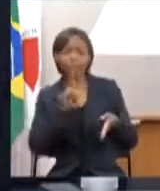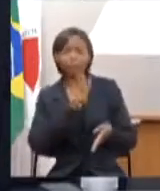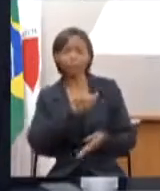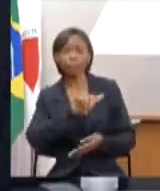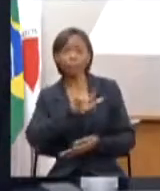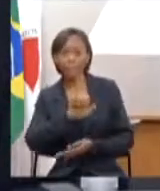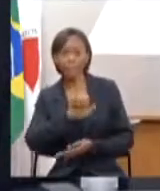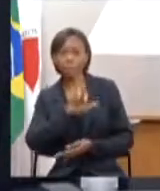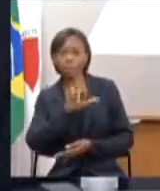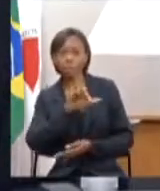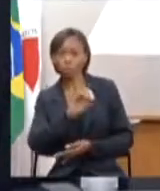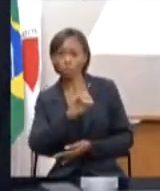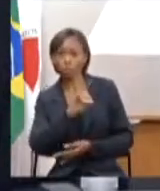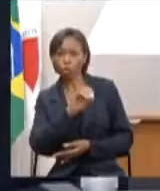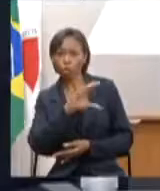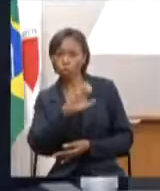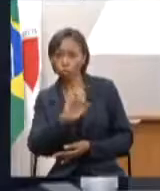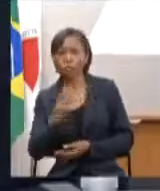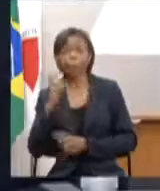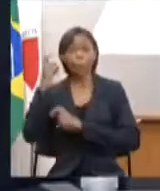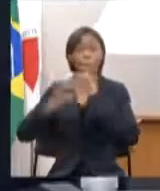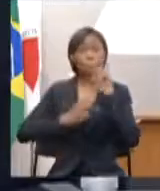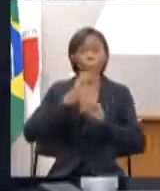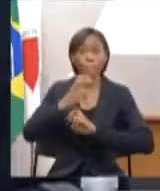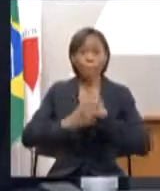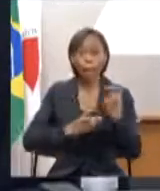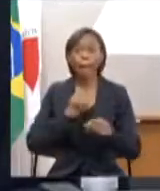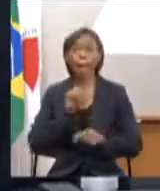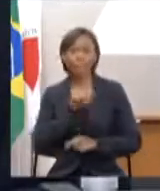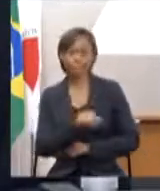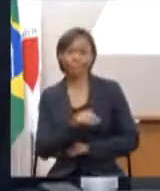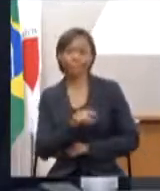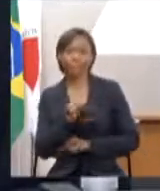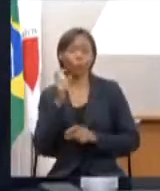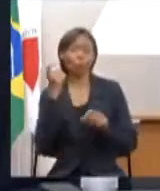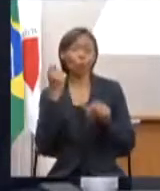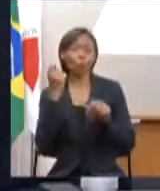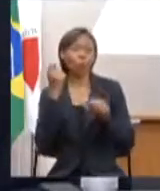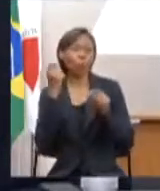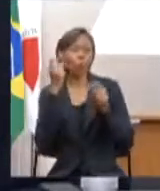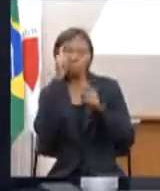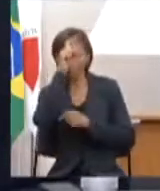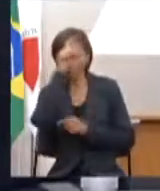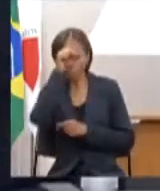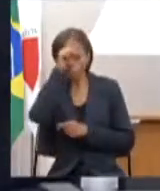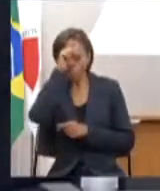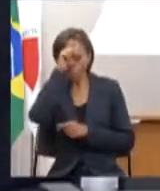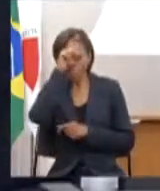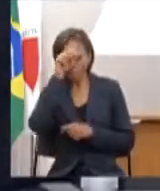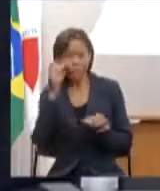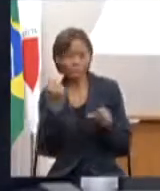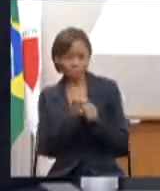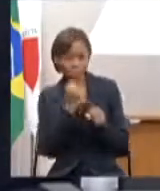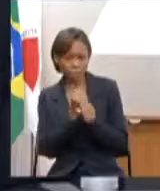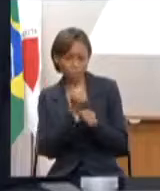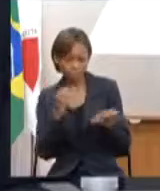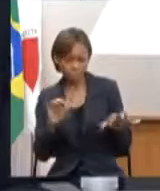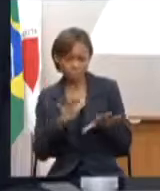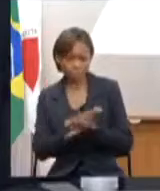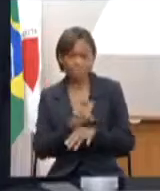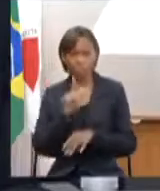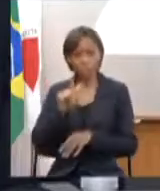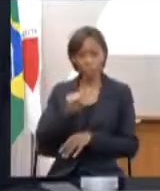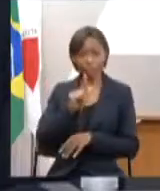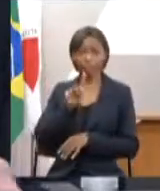o Parque do Rio Doce o hospital a finalização do Hospital Regional de Governador